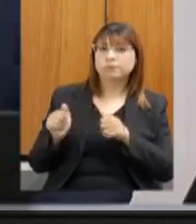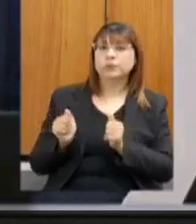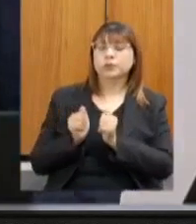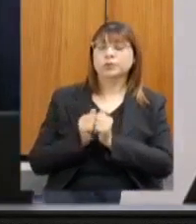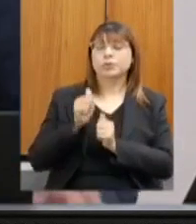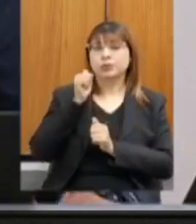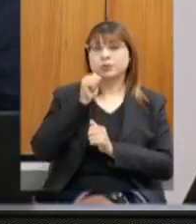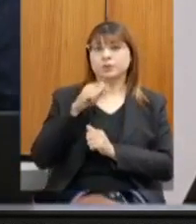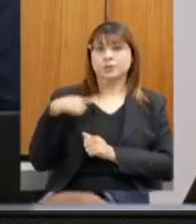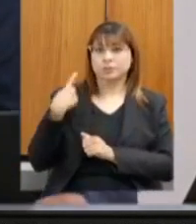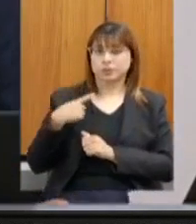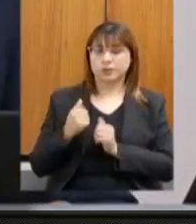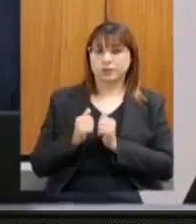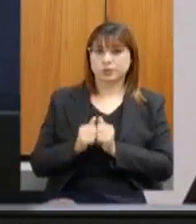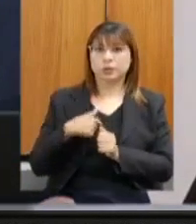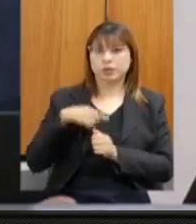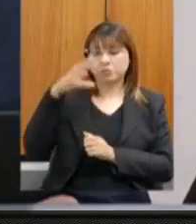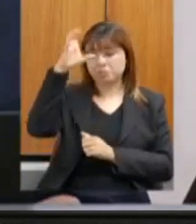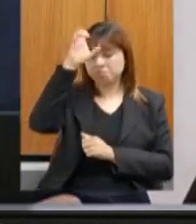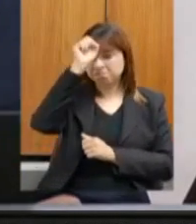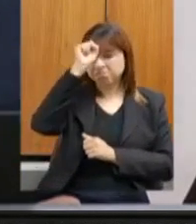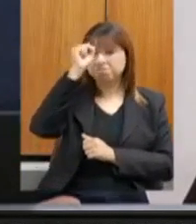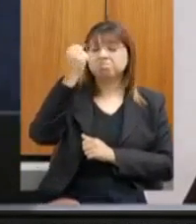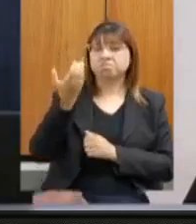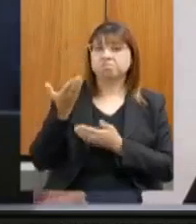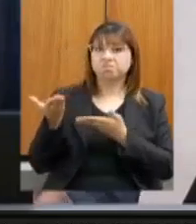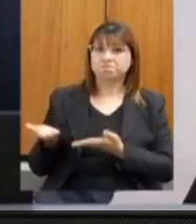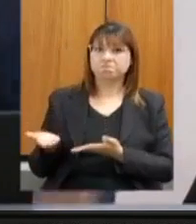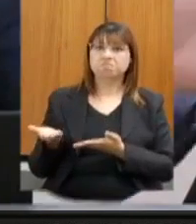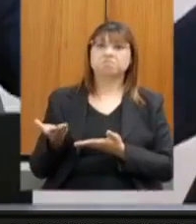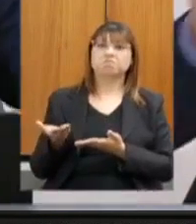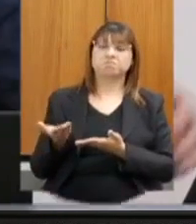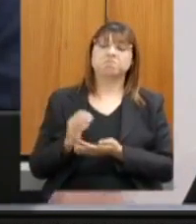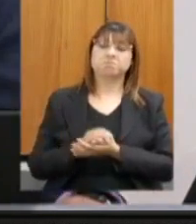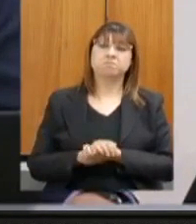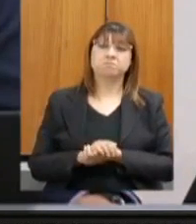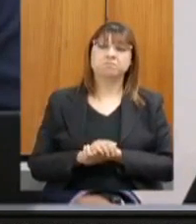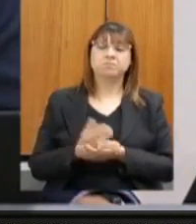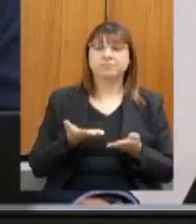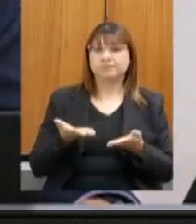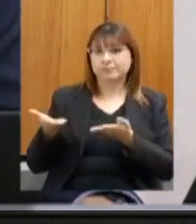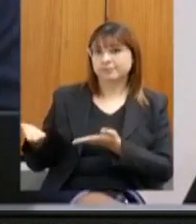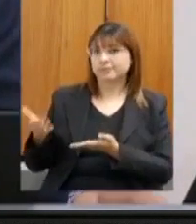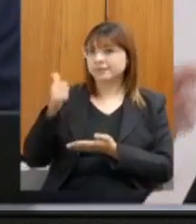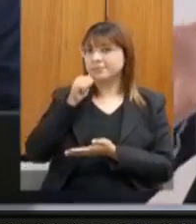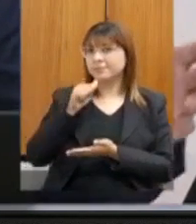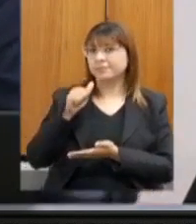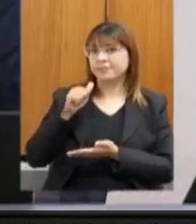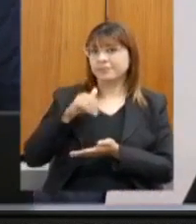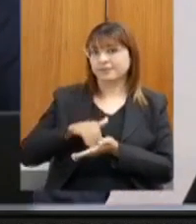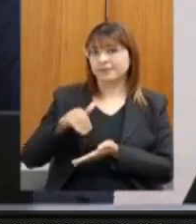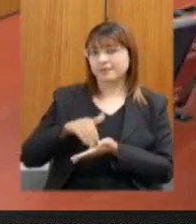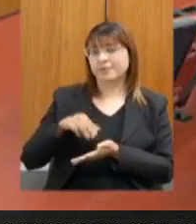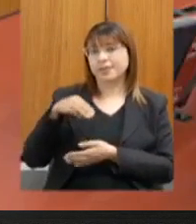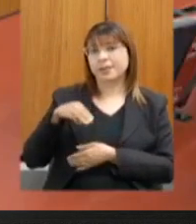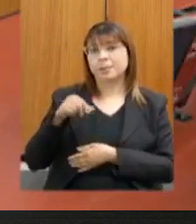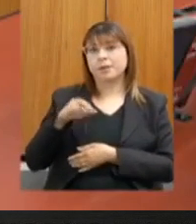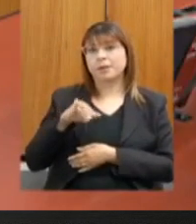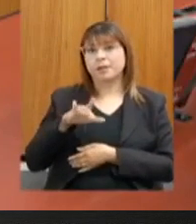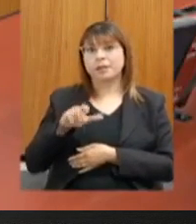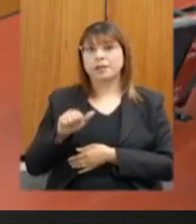nesse parlamento, tenho aprendido muito com vossa excelência. Passo a palavra aqui para a secretária Marília